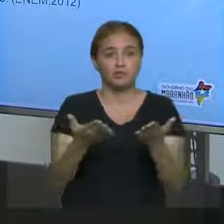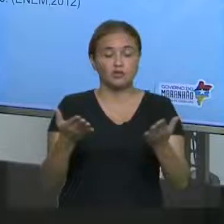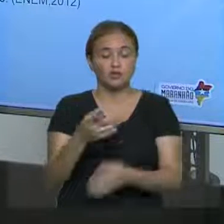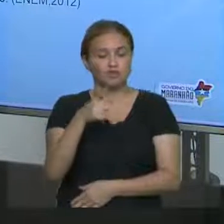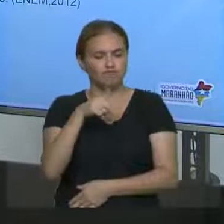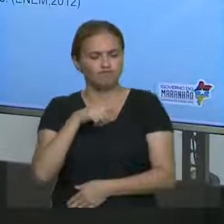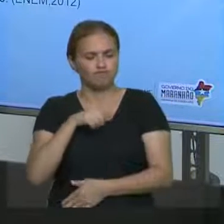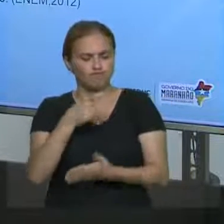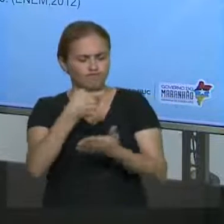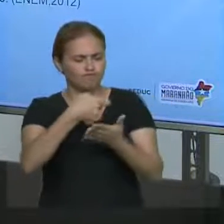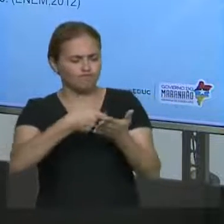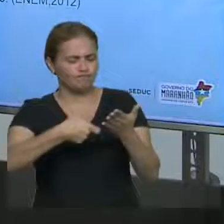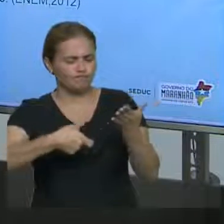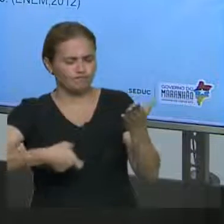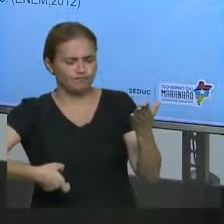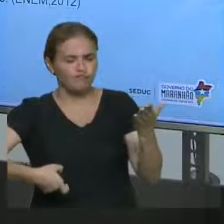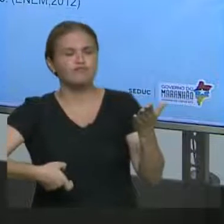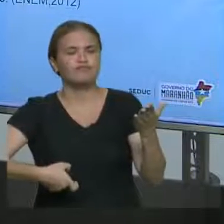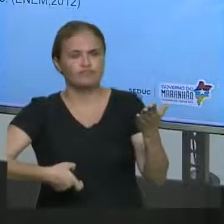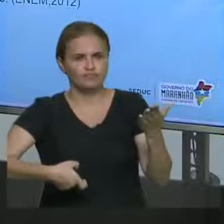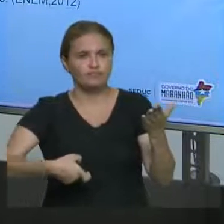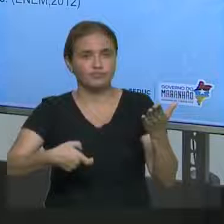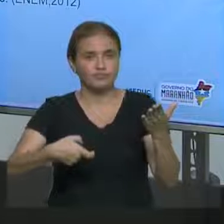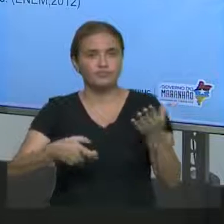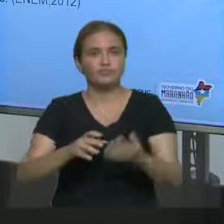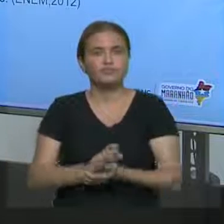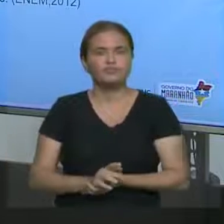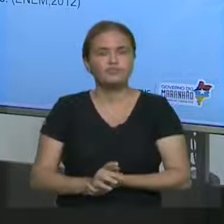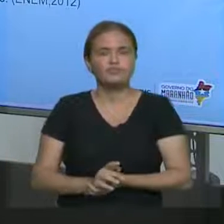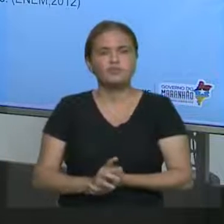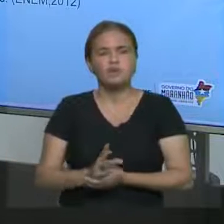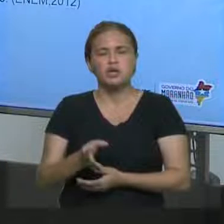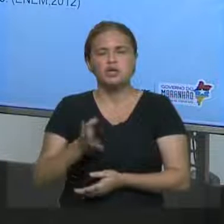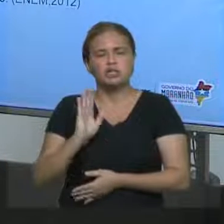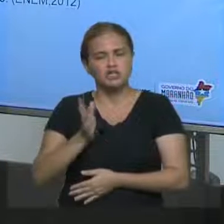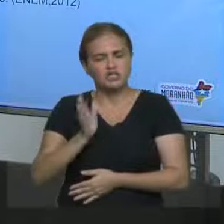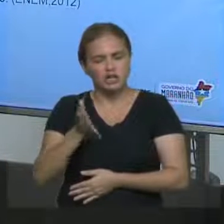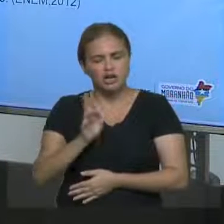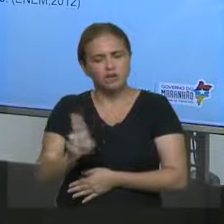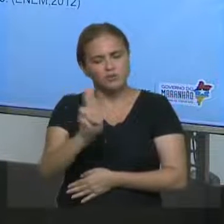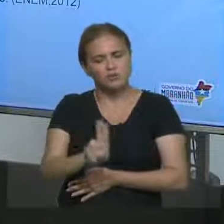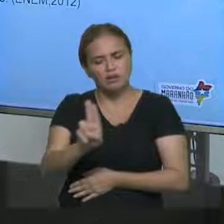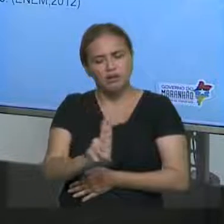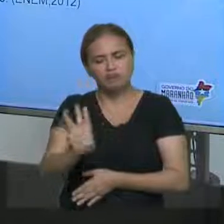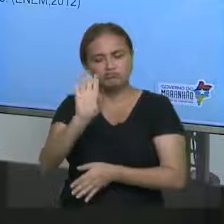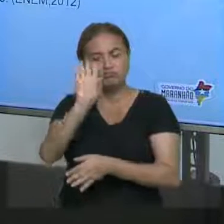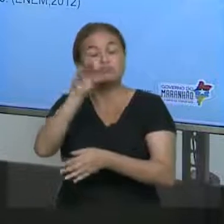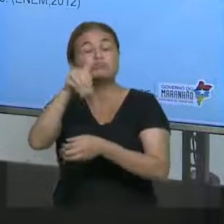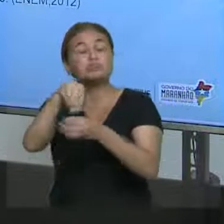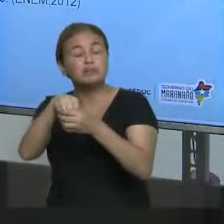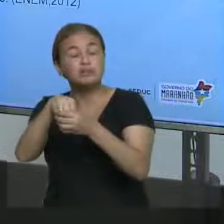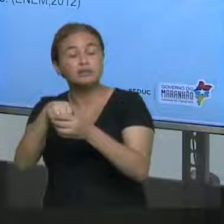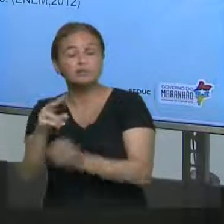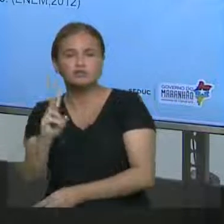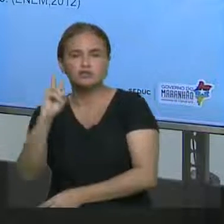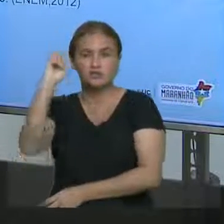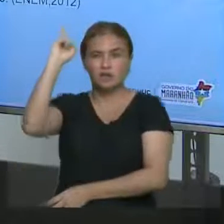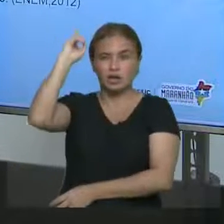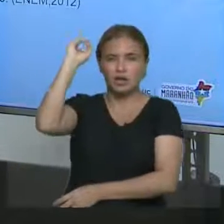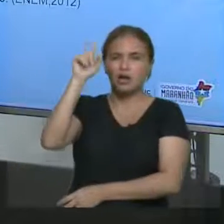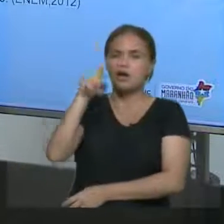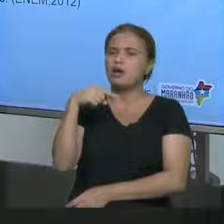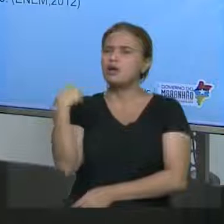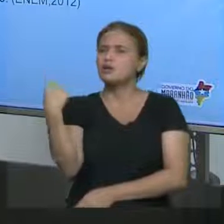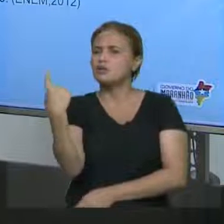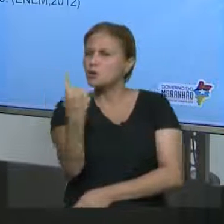um texto que caiu no vestibular, para que vocês, principalmente vocês aí que já estão com pulo para fazer o ENEM, para fazer algum